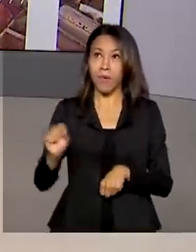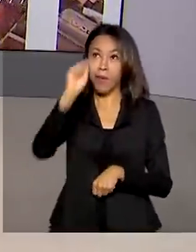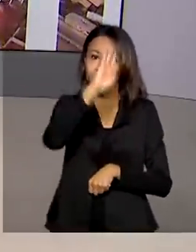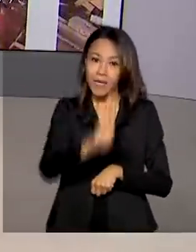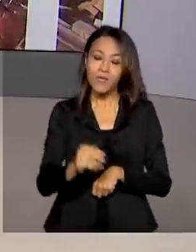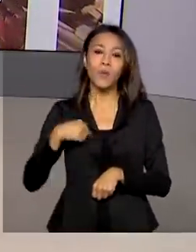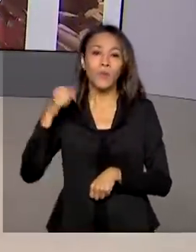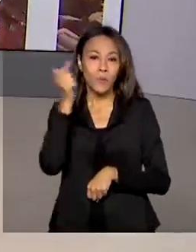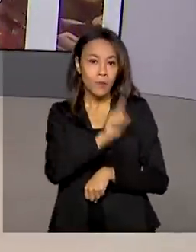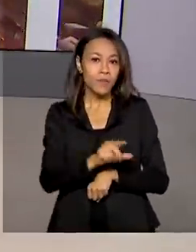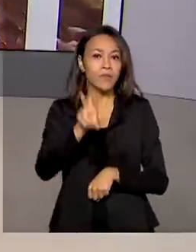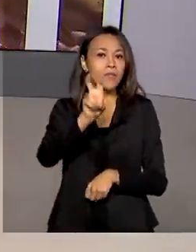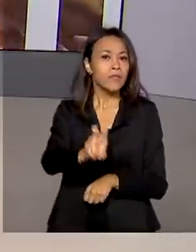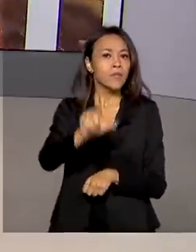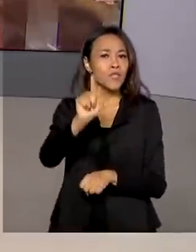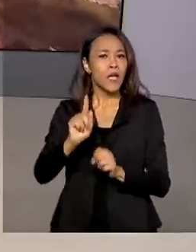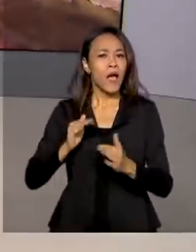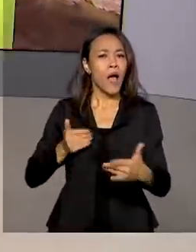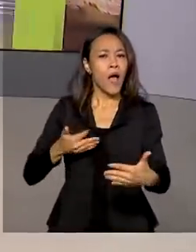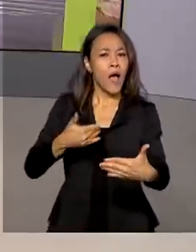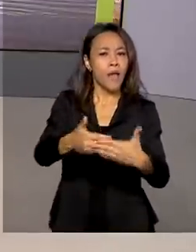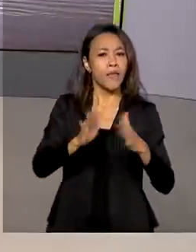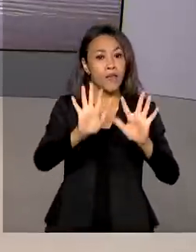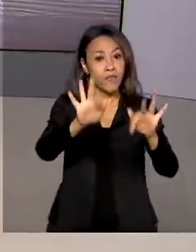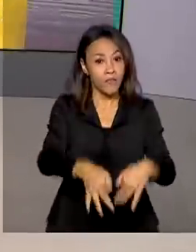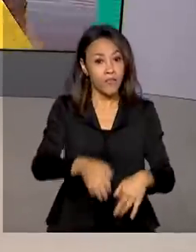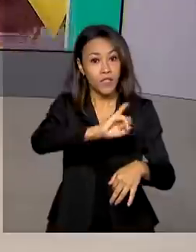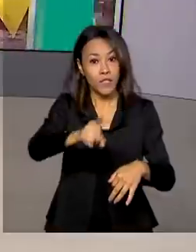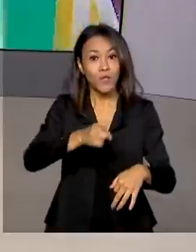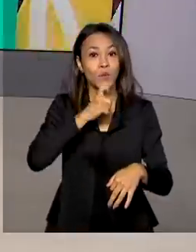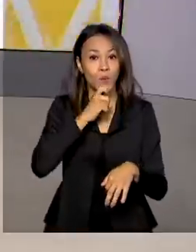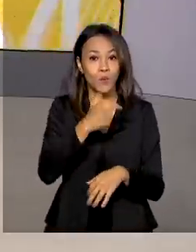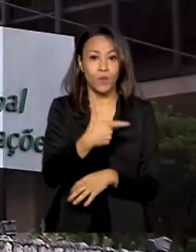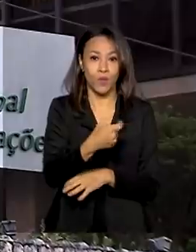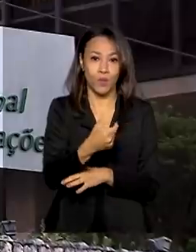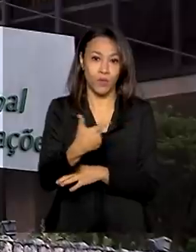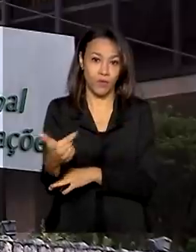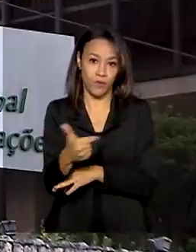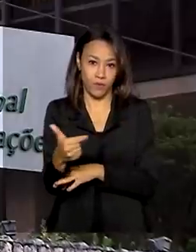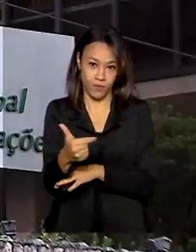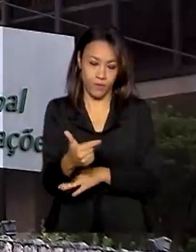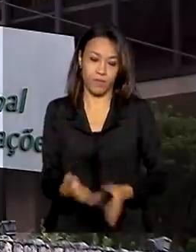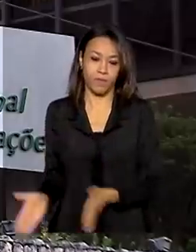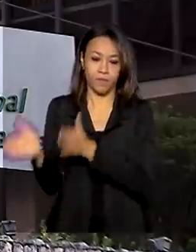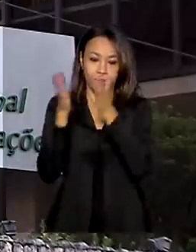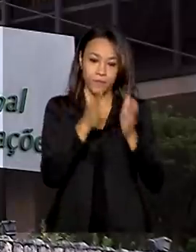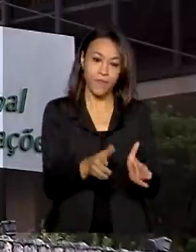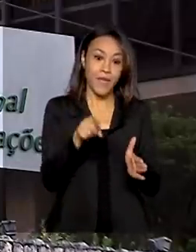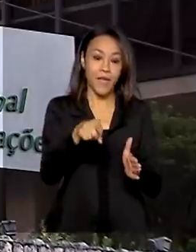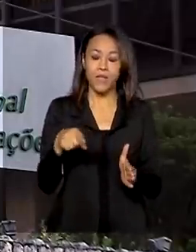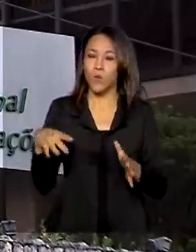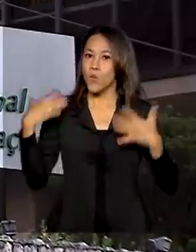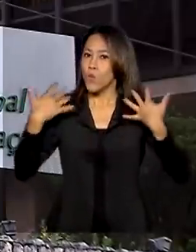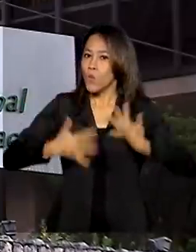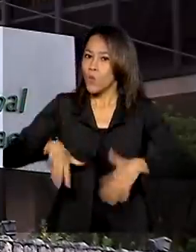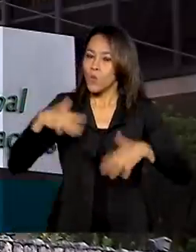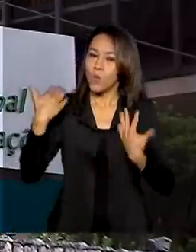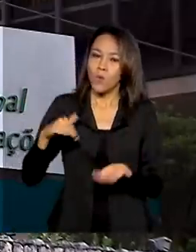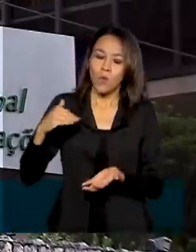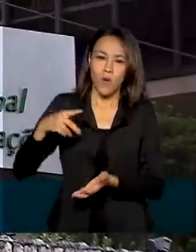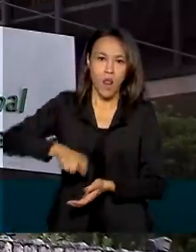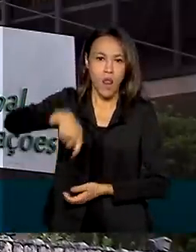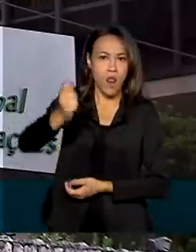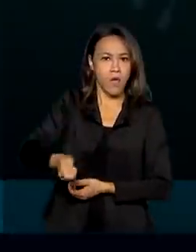5G funcionando até o final de julho de 2022. Este será o maior leilão de frequências na